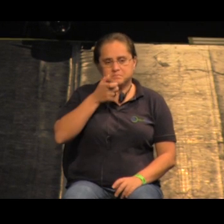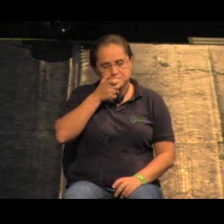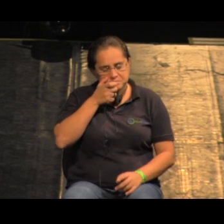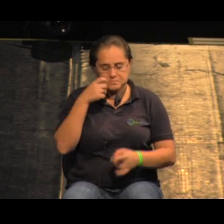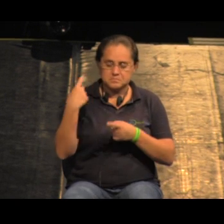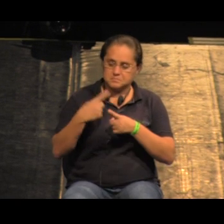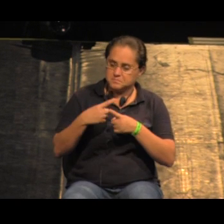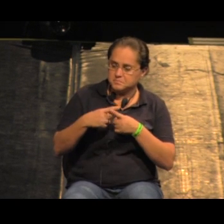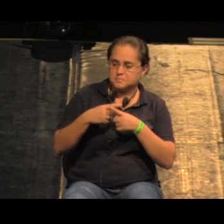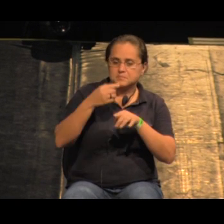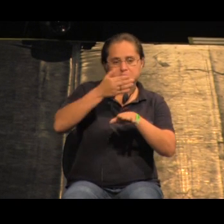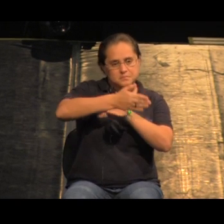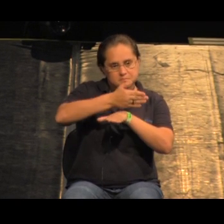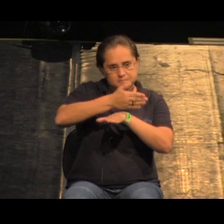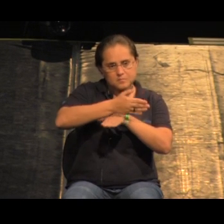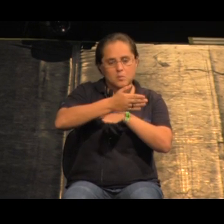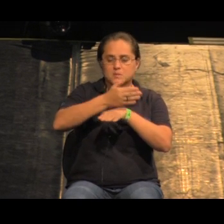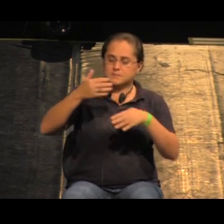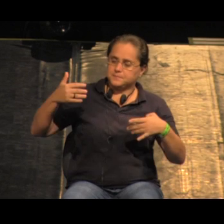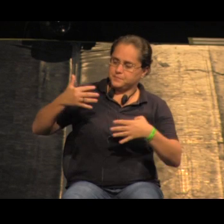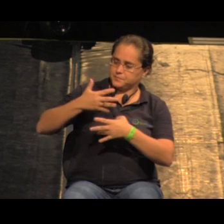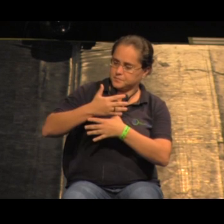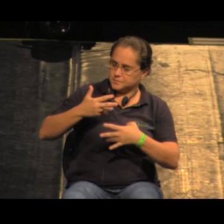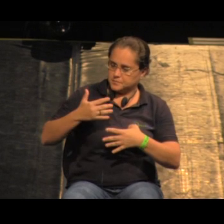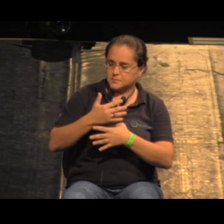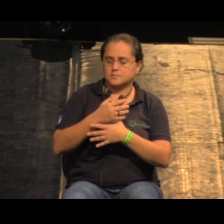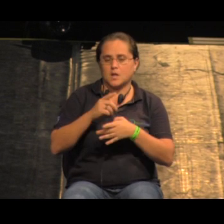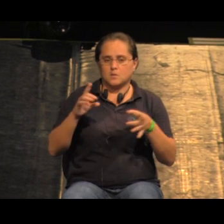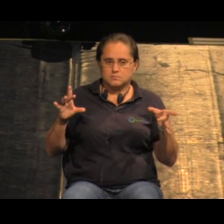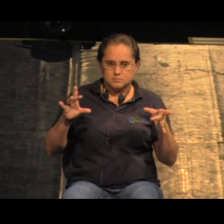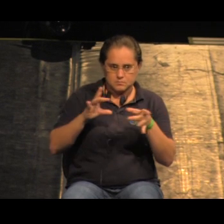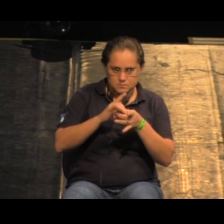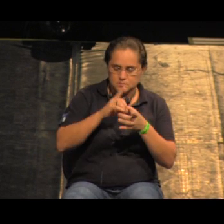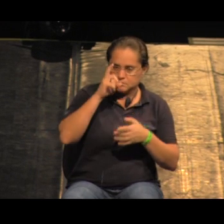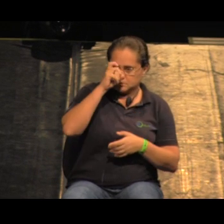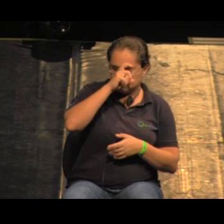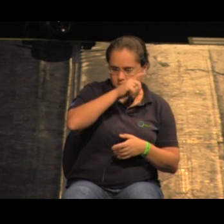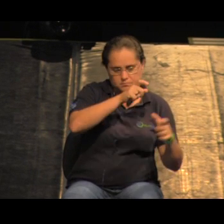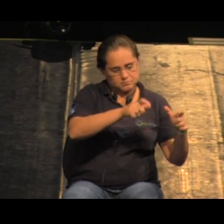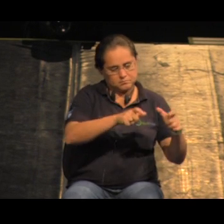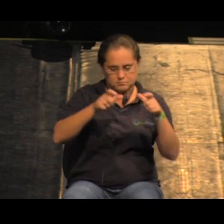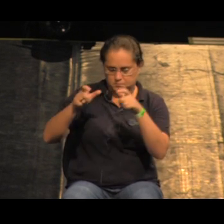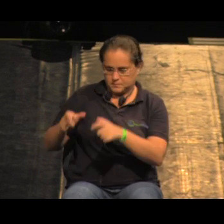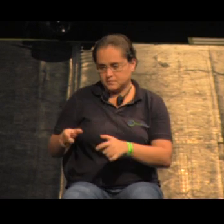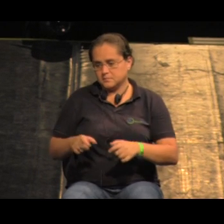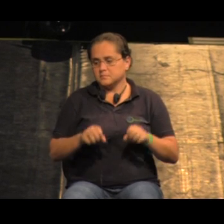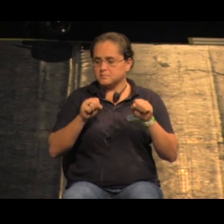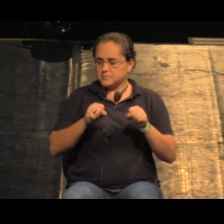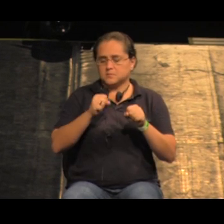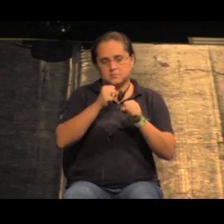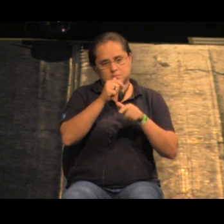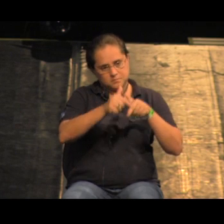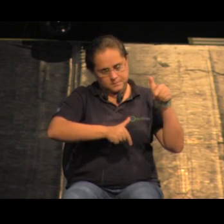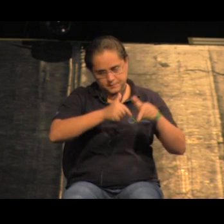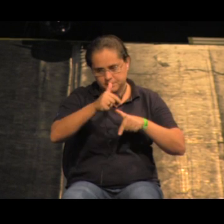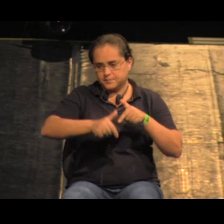porque a participação da cidade ela é uma ligação crítica em dois pontos da cidade então só podia trabalhar